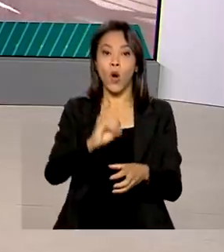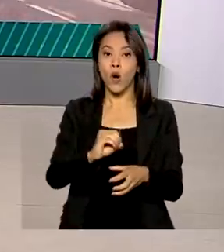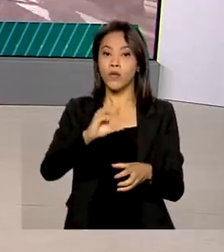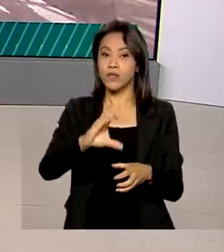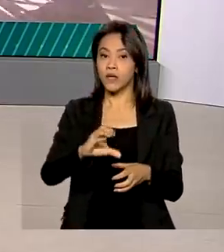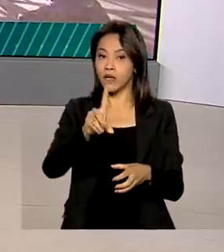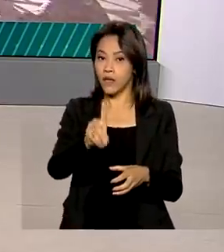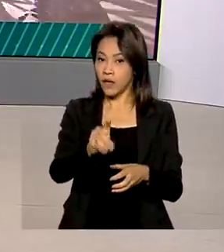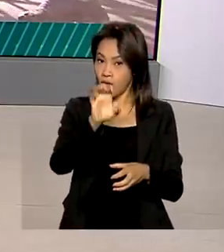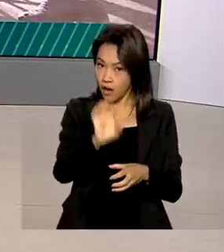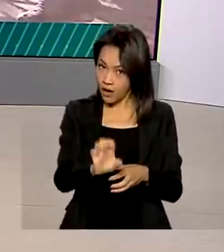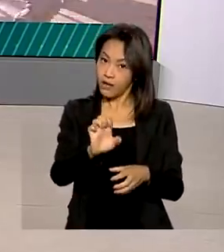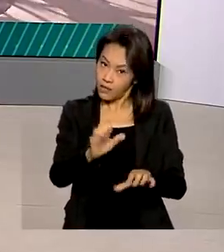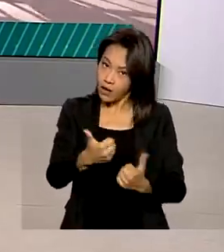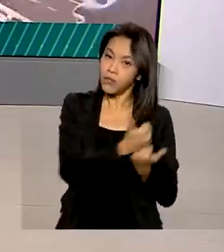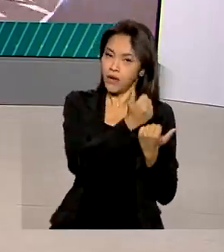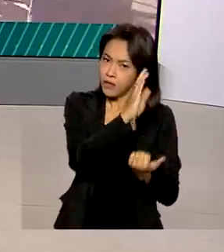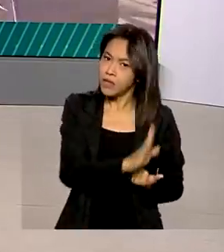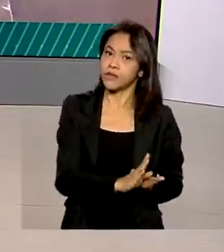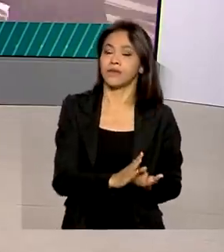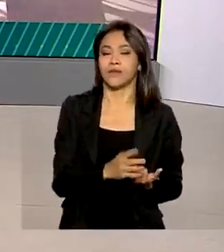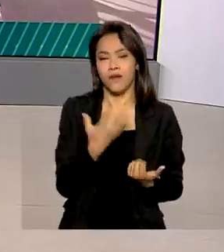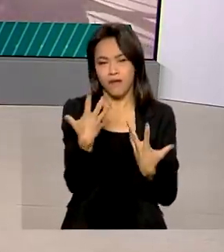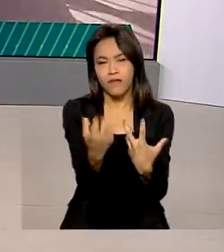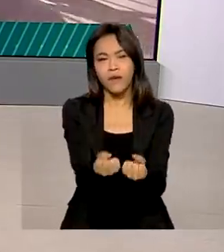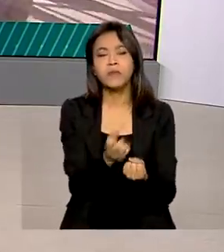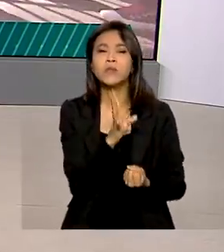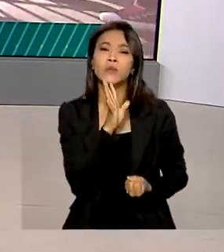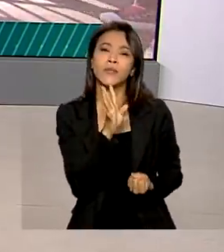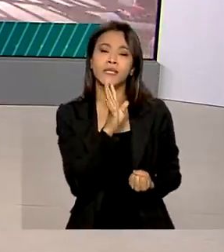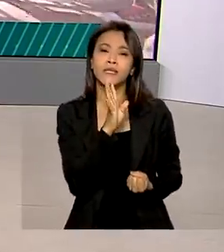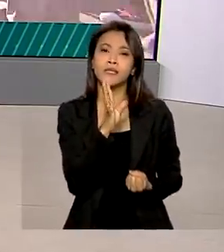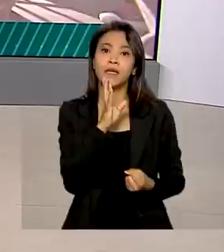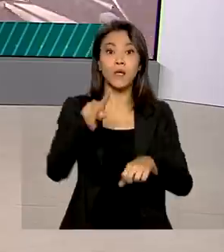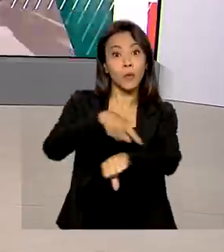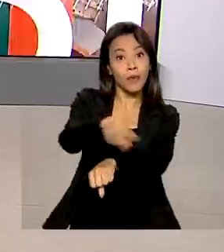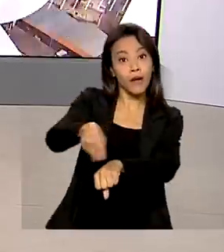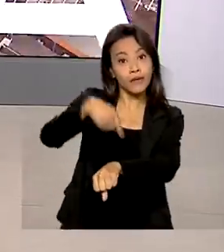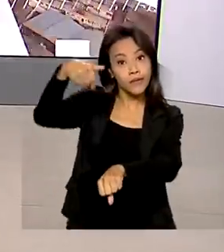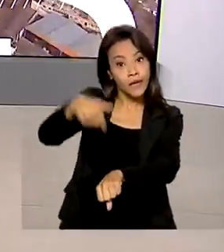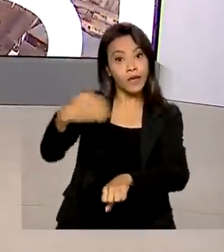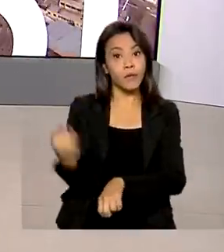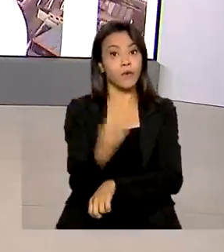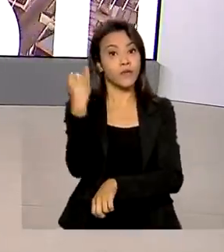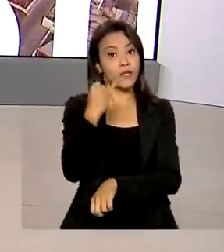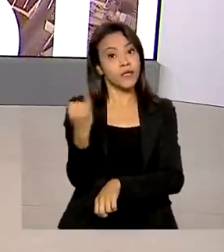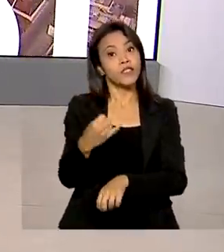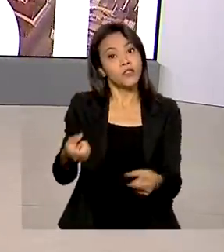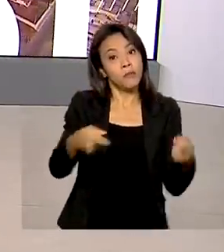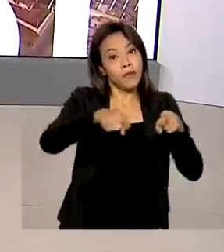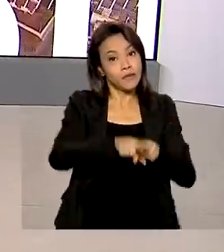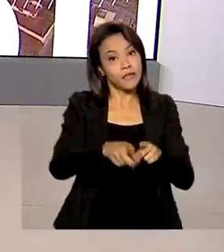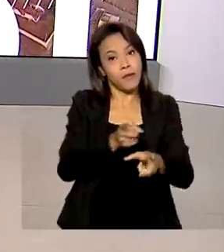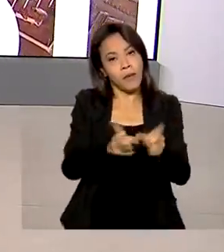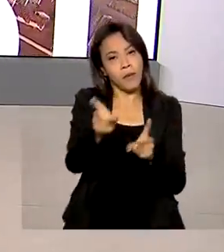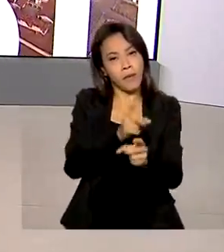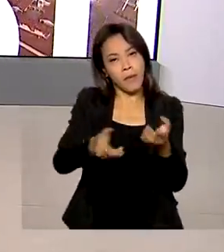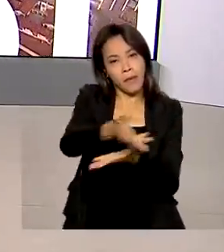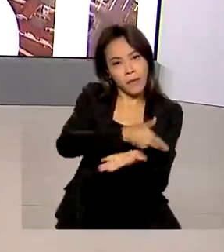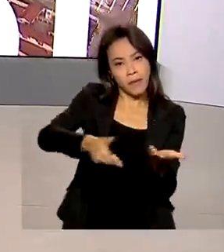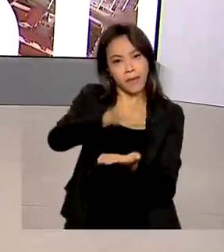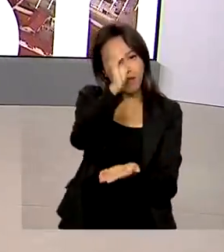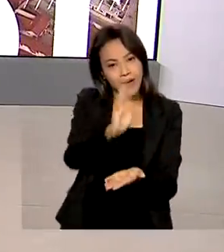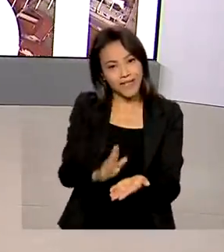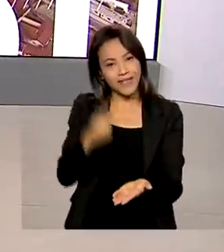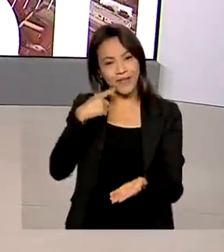a Cooperação e Desenvolvimento Econômico. Vamos conhecer mais do país, que é um importante parceiro comercial do Brasil, na reportagem